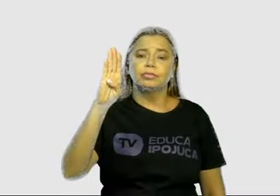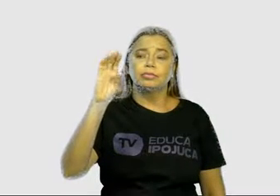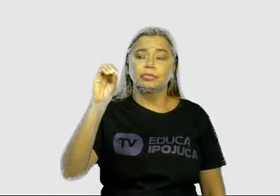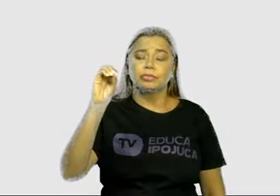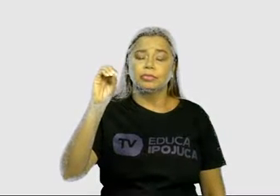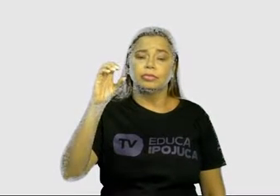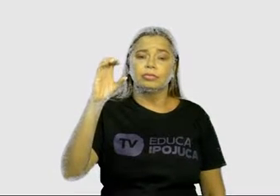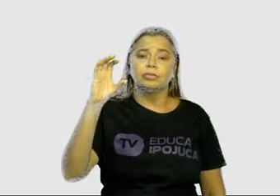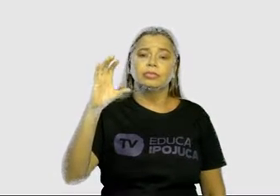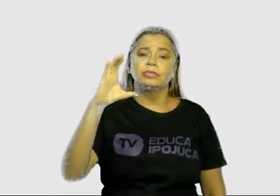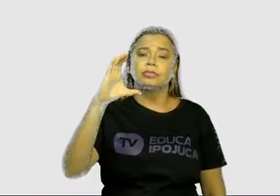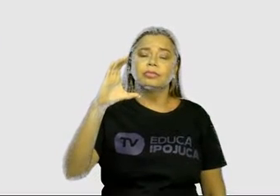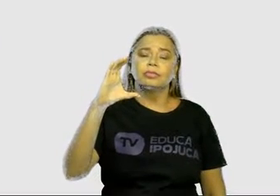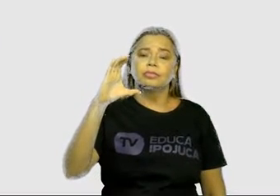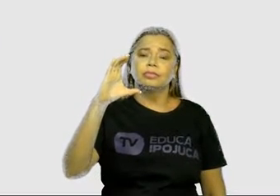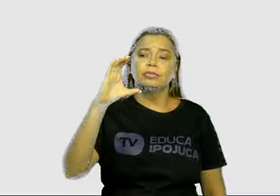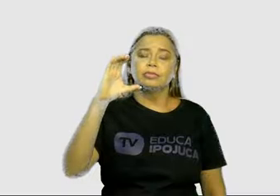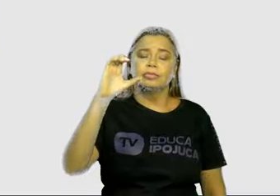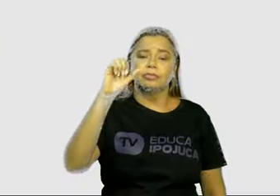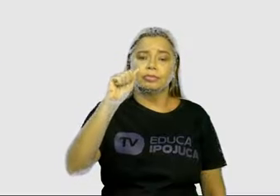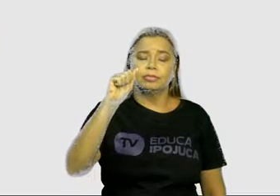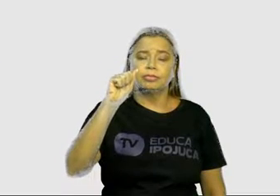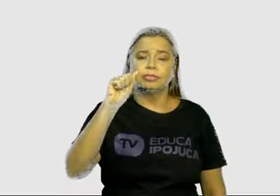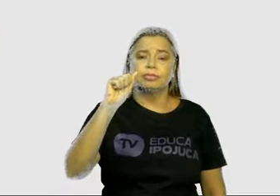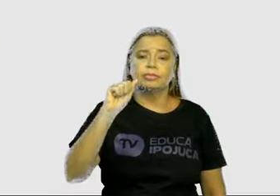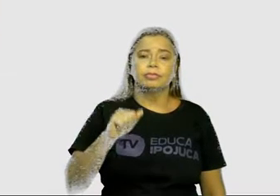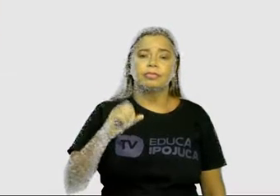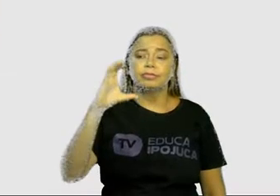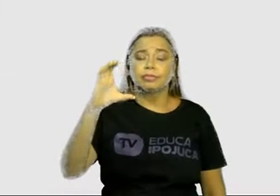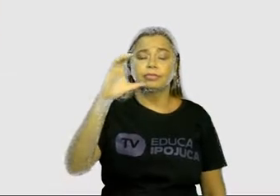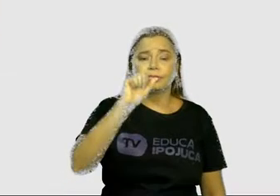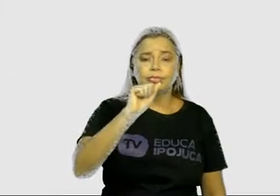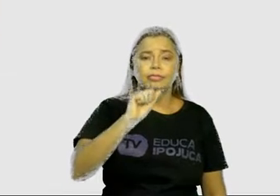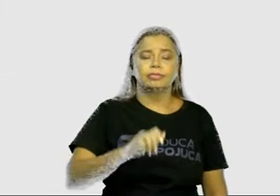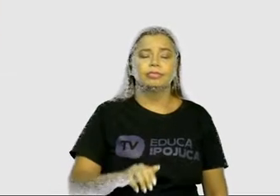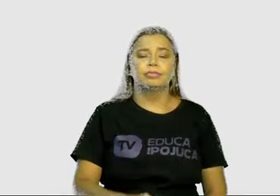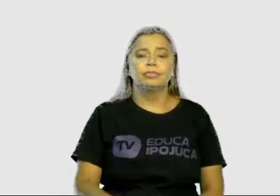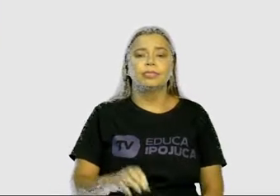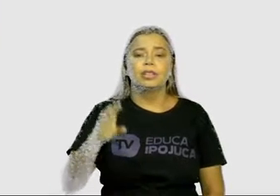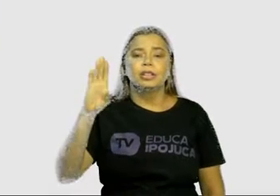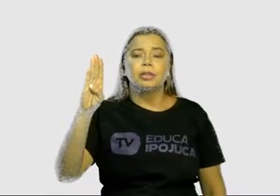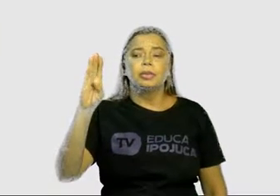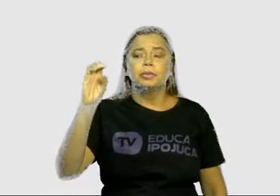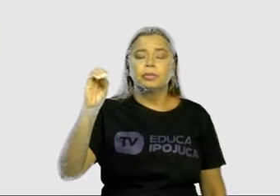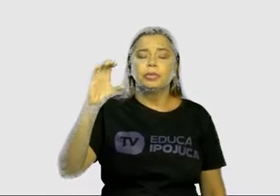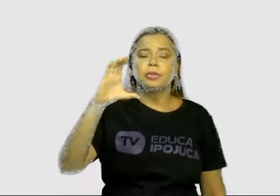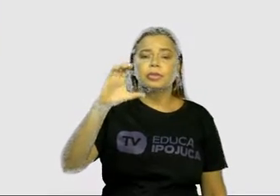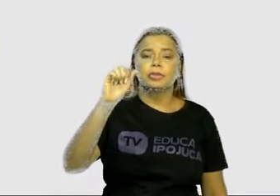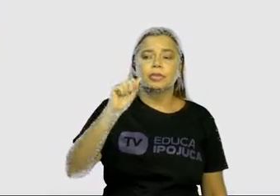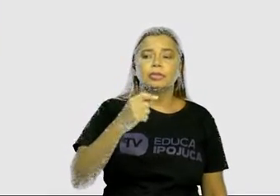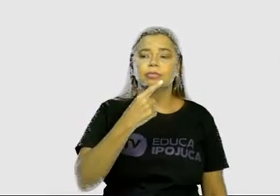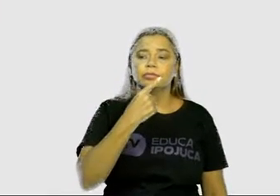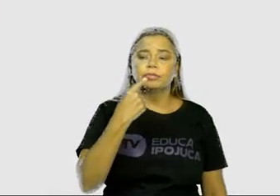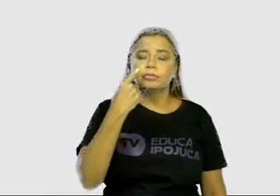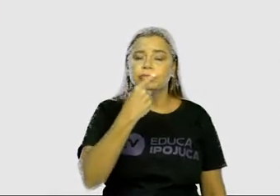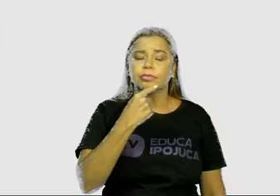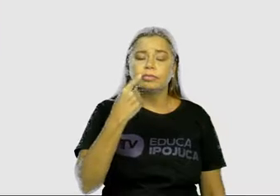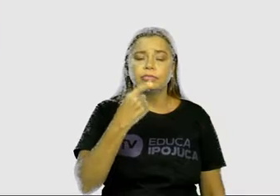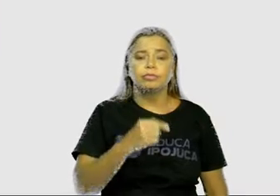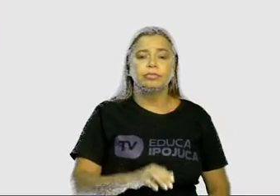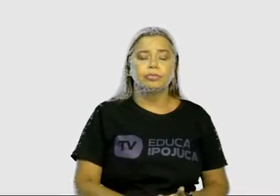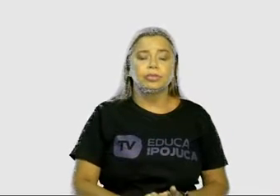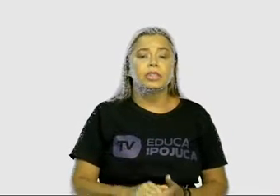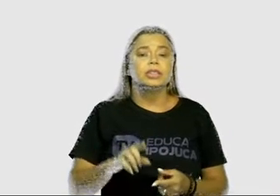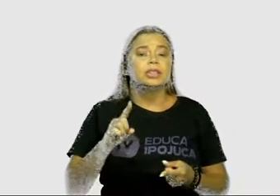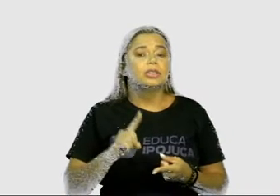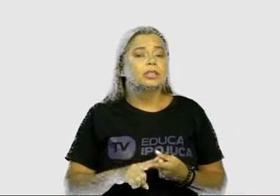O, B, C, A, K. Boca. E logo,